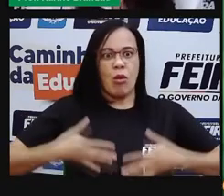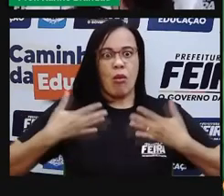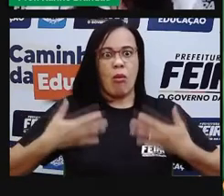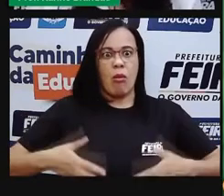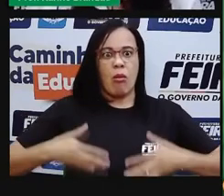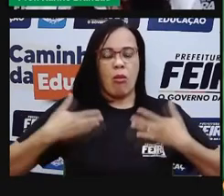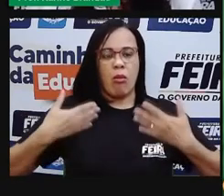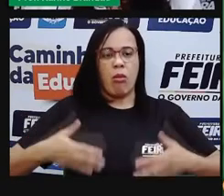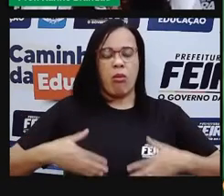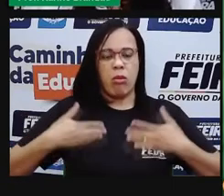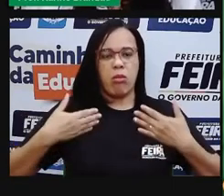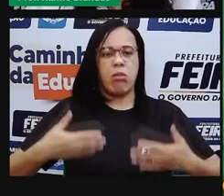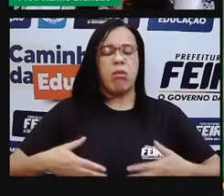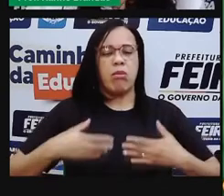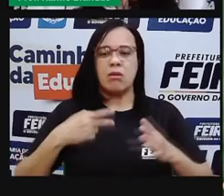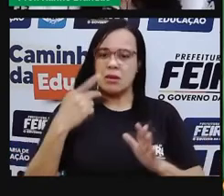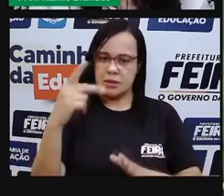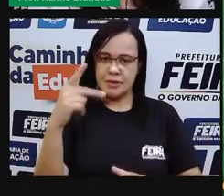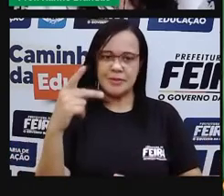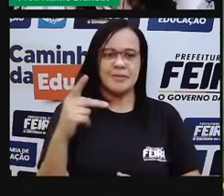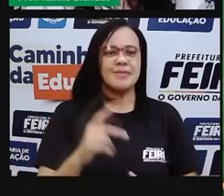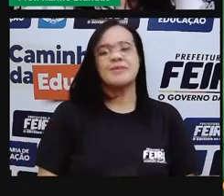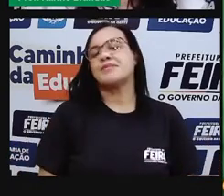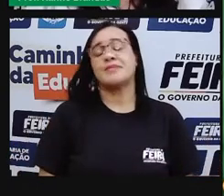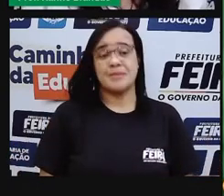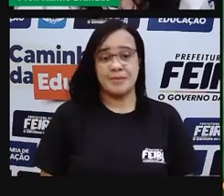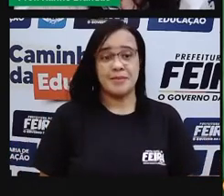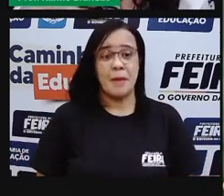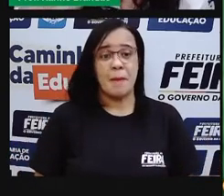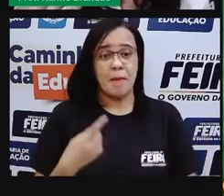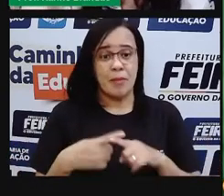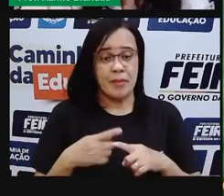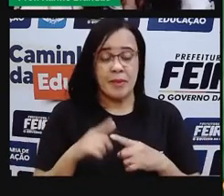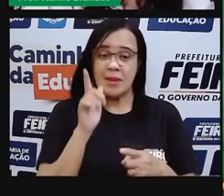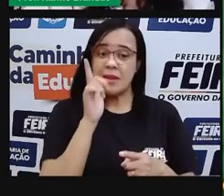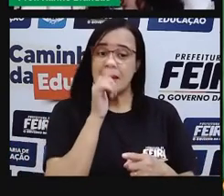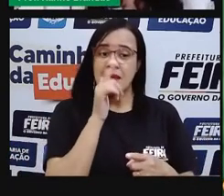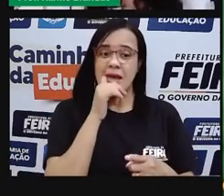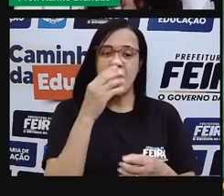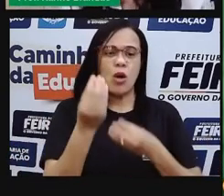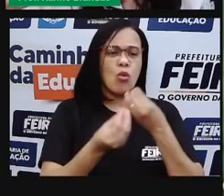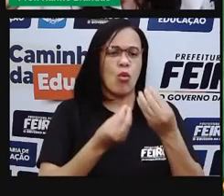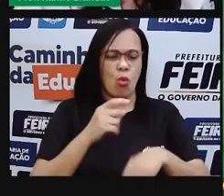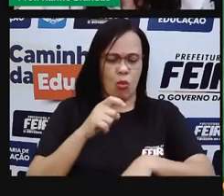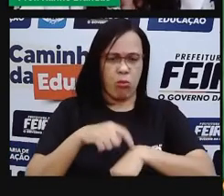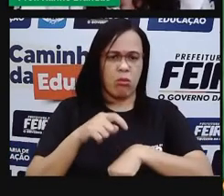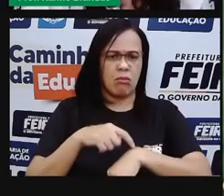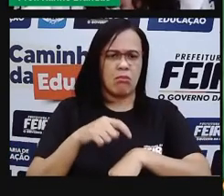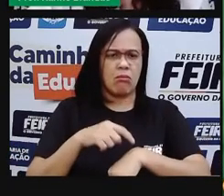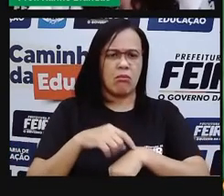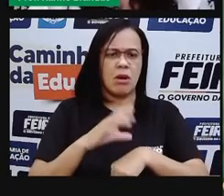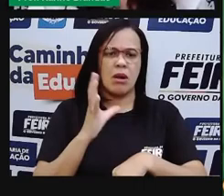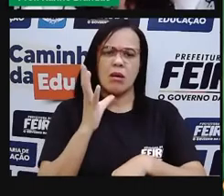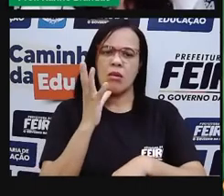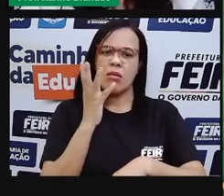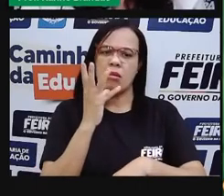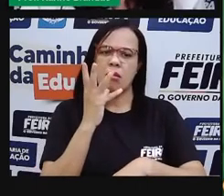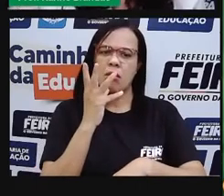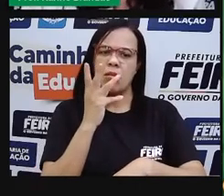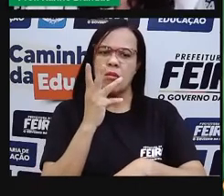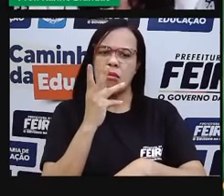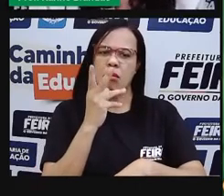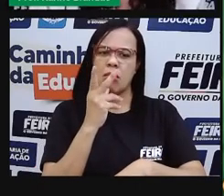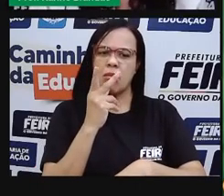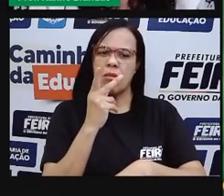Isso quer dizer que a água, ela demora um tempo maior para ela mudar de um estado